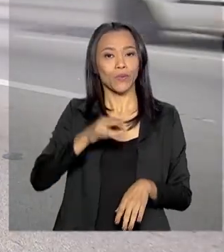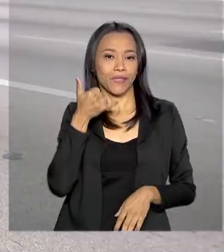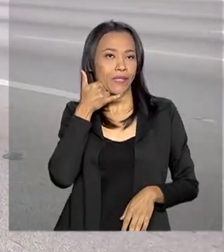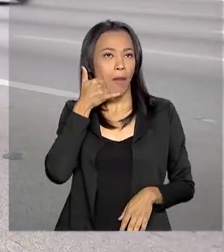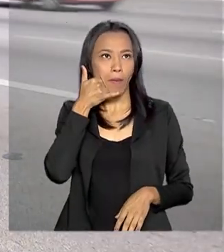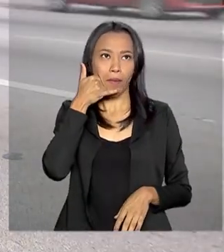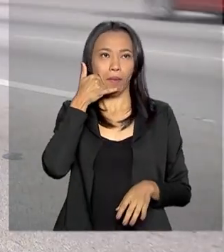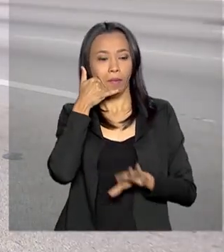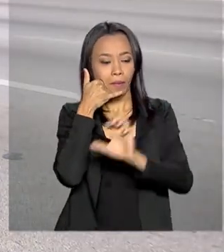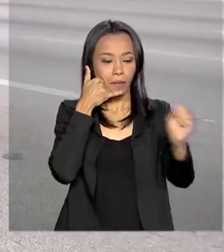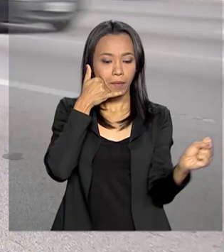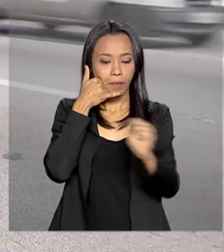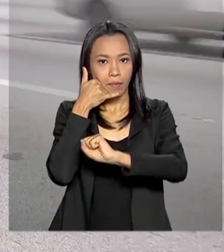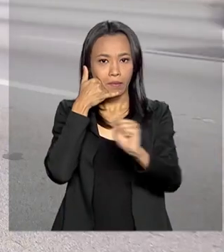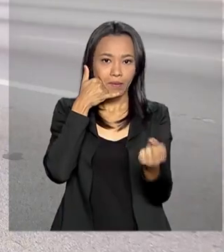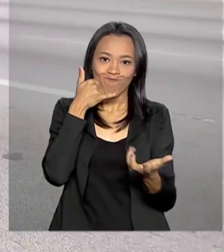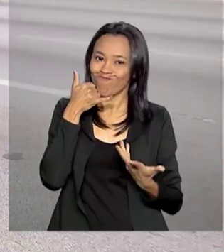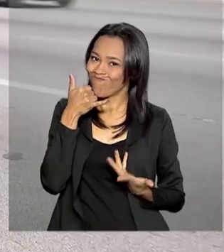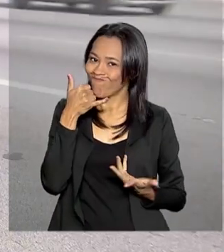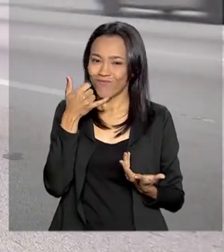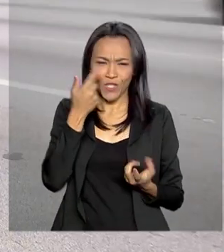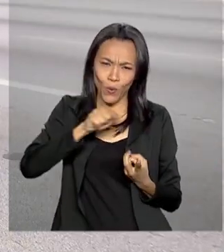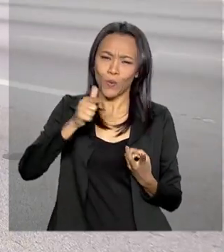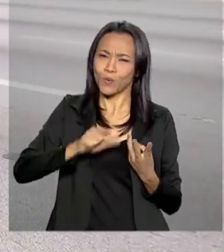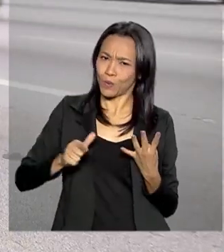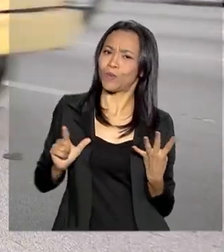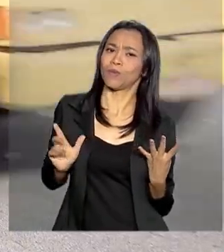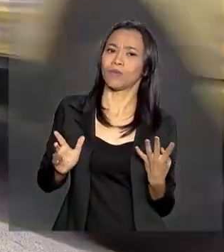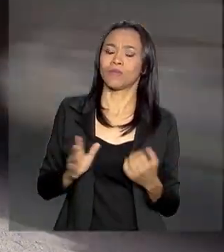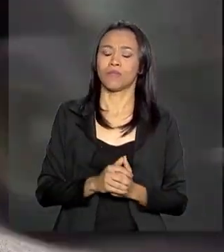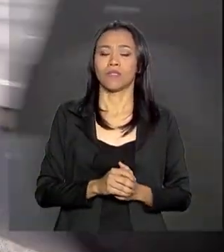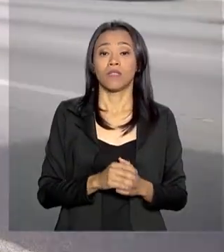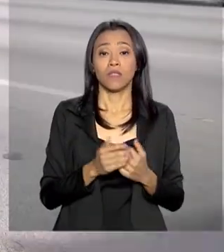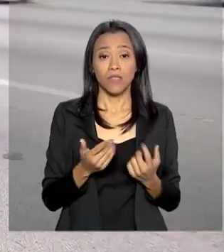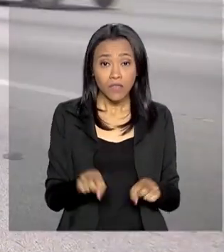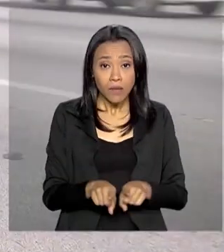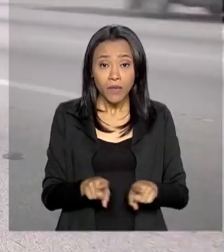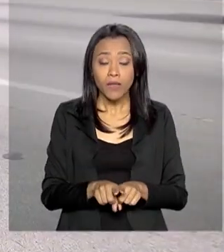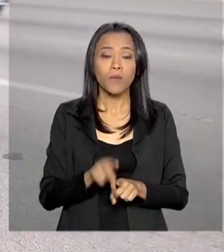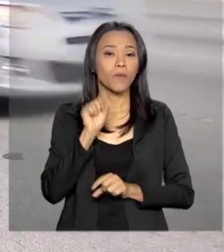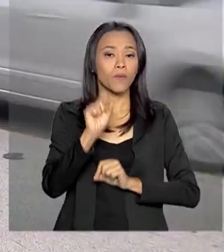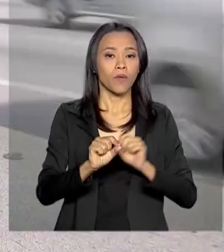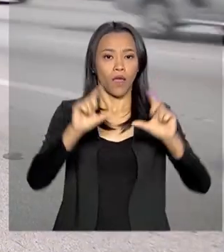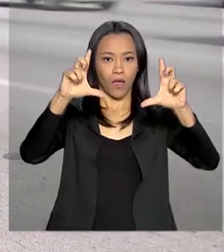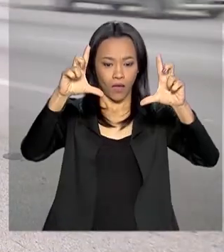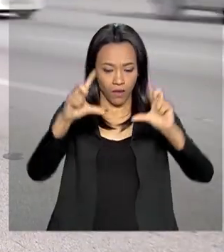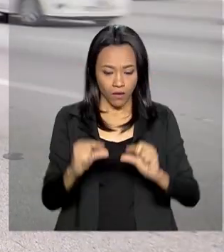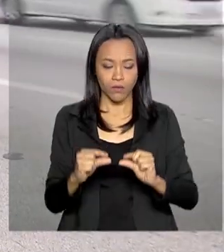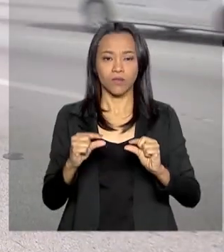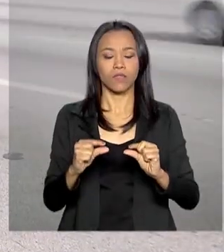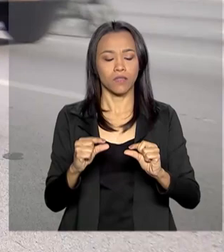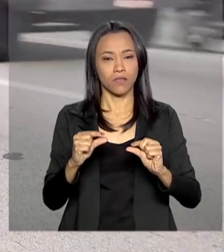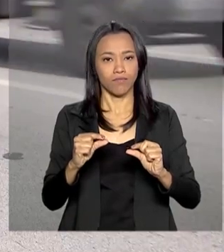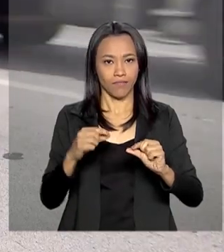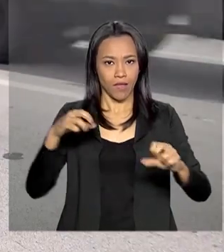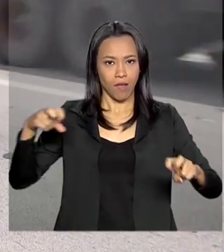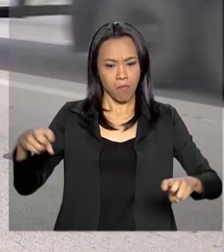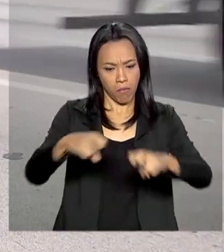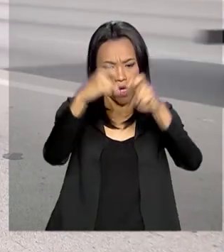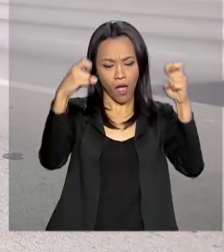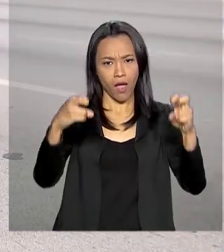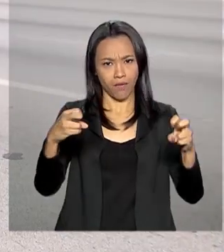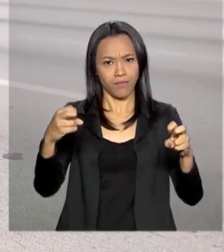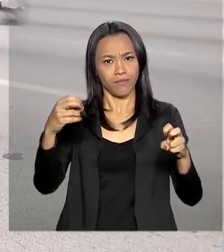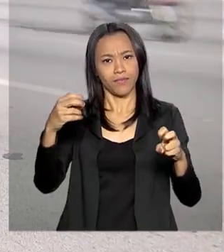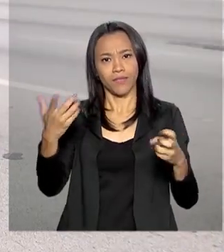ao volante e, entre outras, né? Além de diminuir os acidentes e poupar